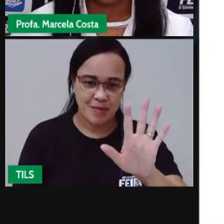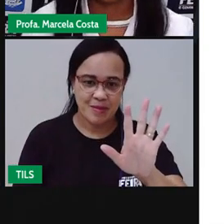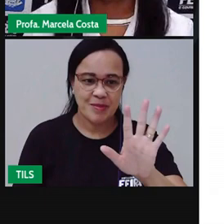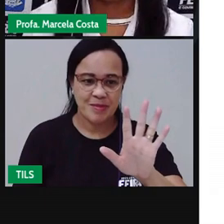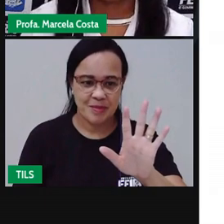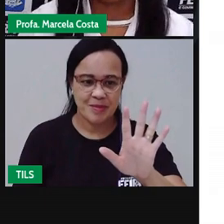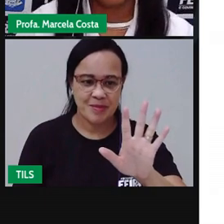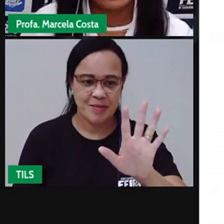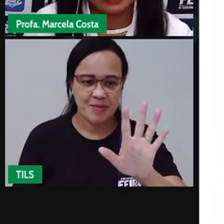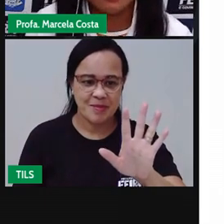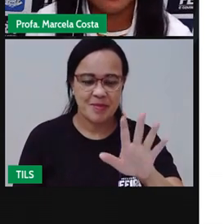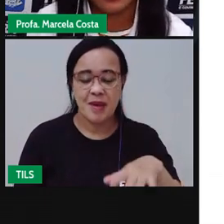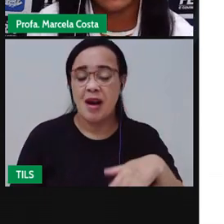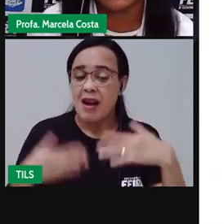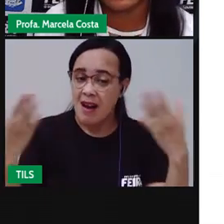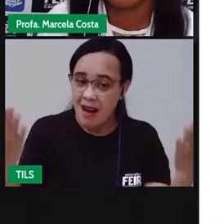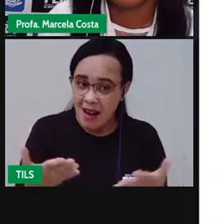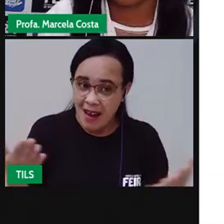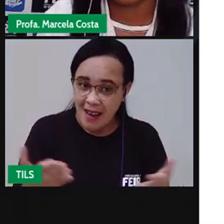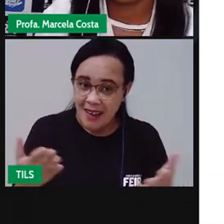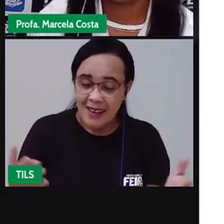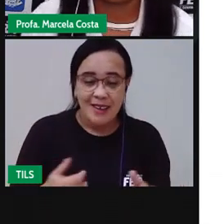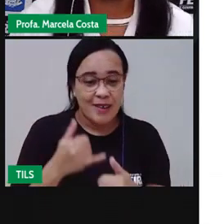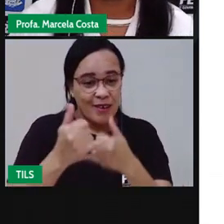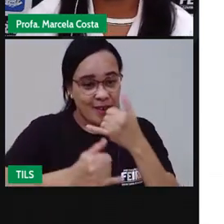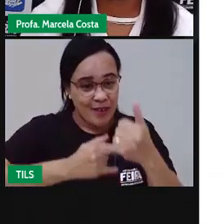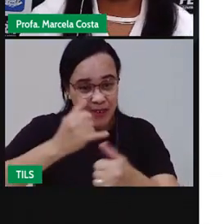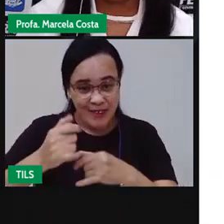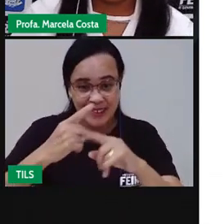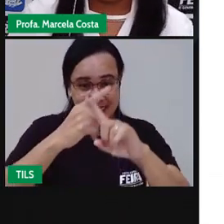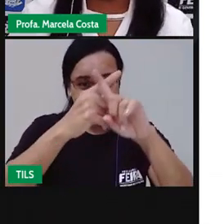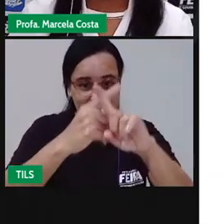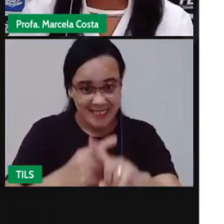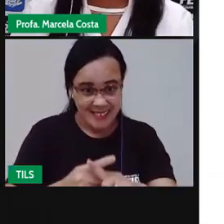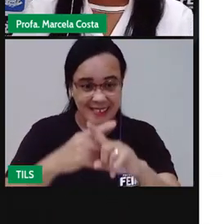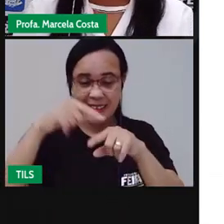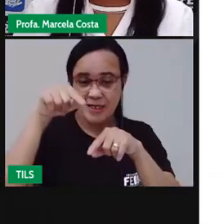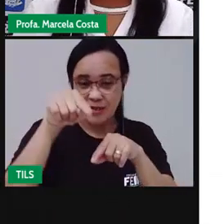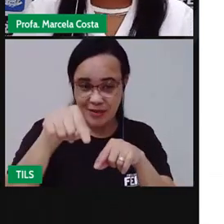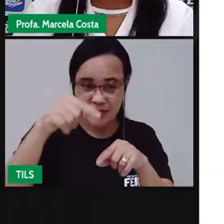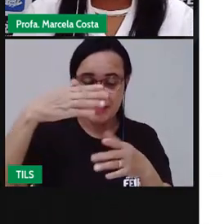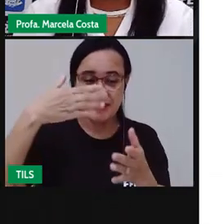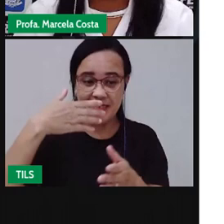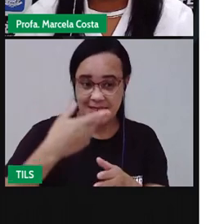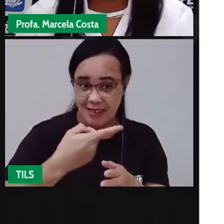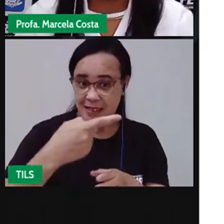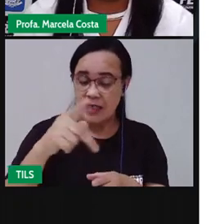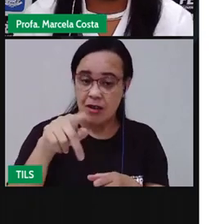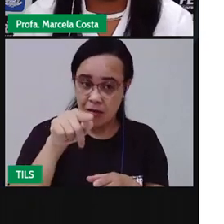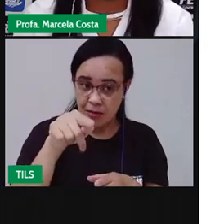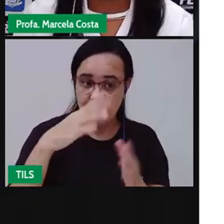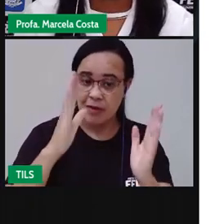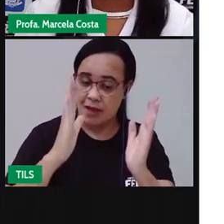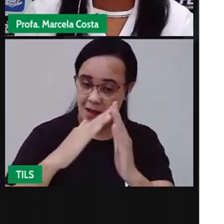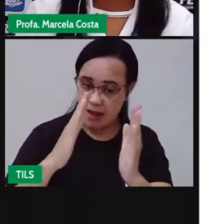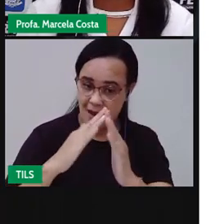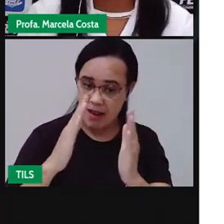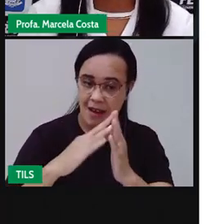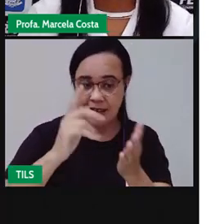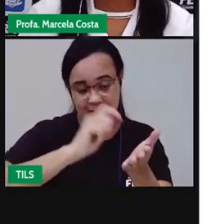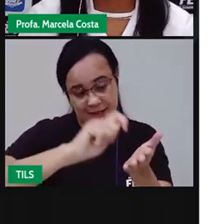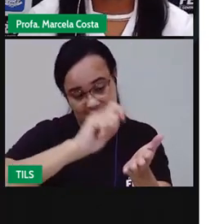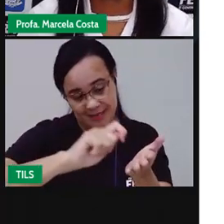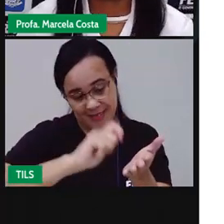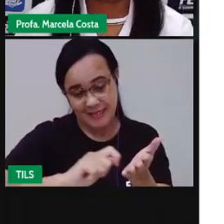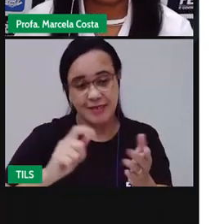Agora, vou deixar um desafio para você fazer aí na sua casa. Colocar esse conhecimento em prática. Vou